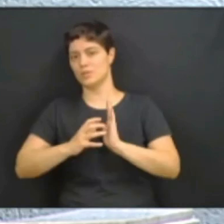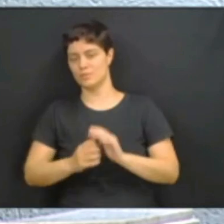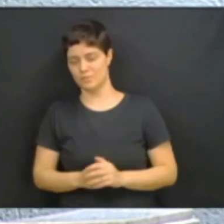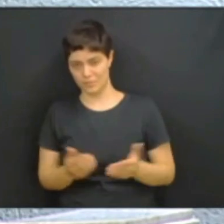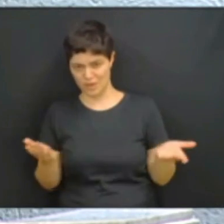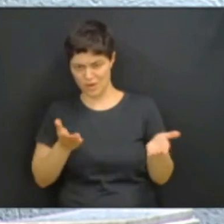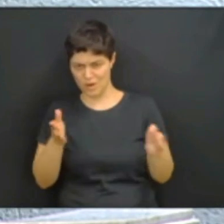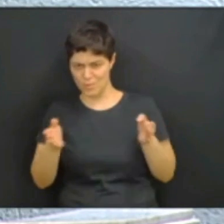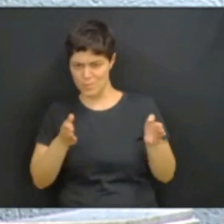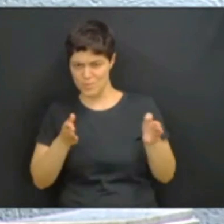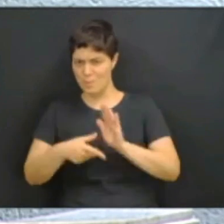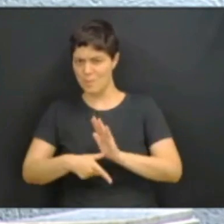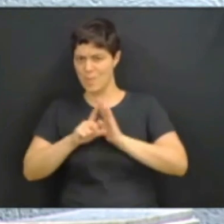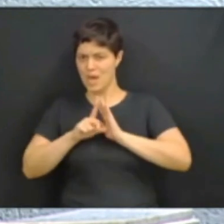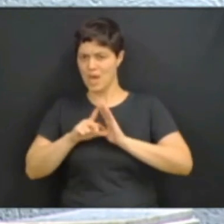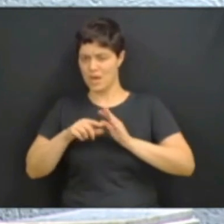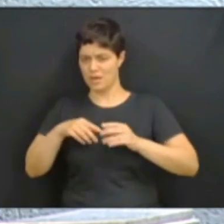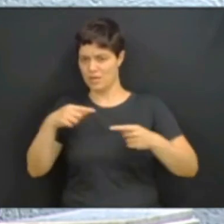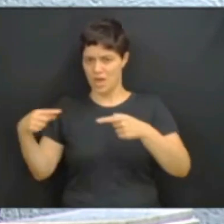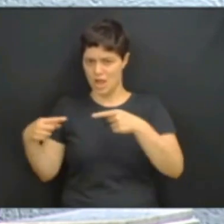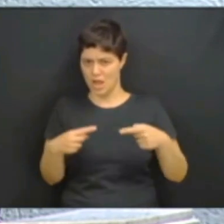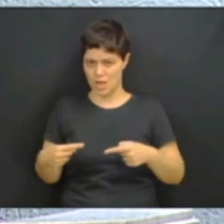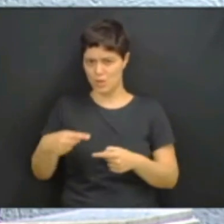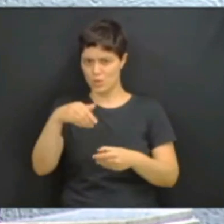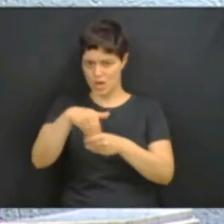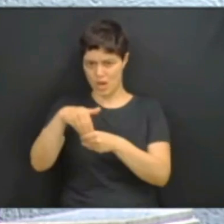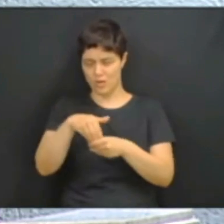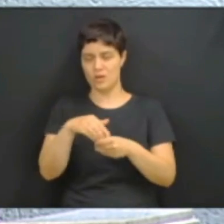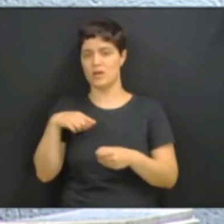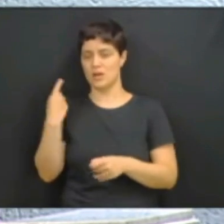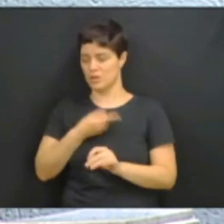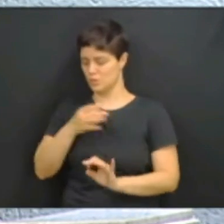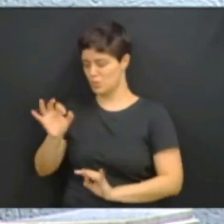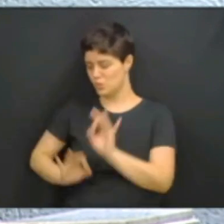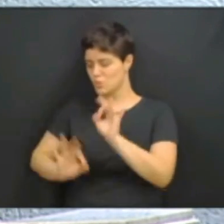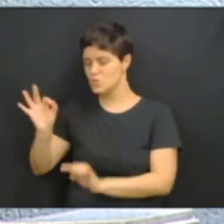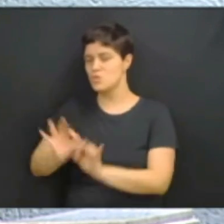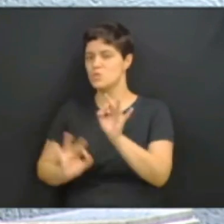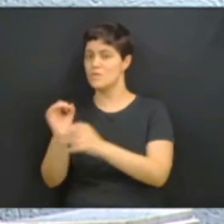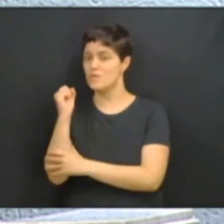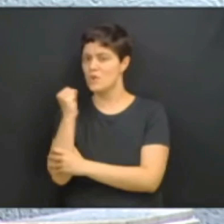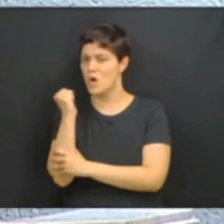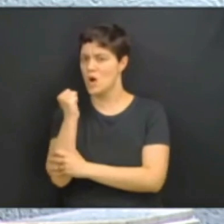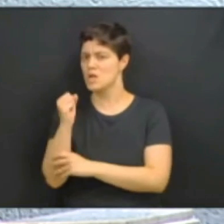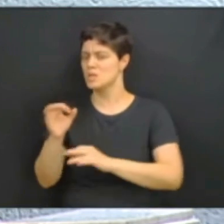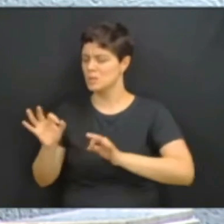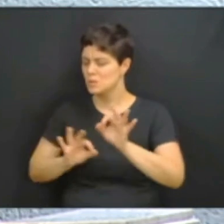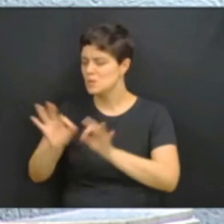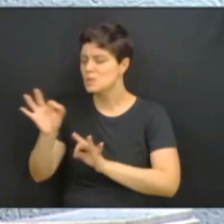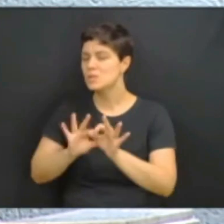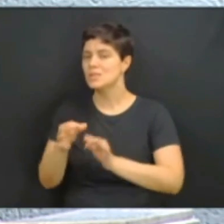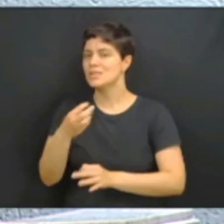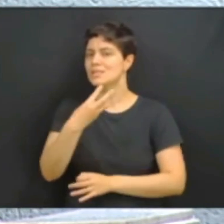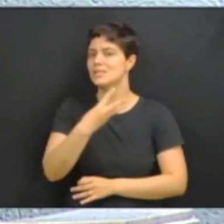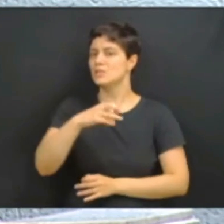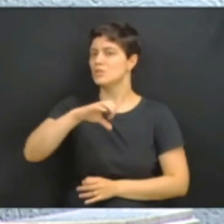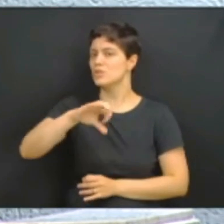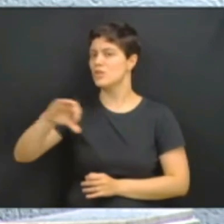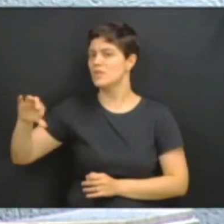-eleitoral, se organiza e se organiza com força nos 399